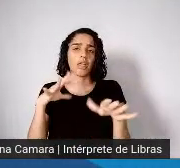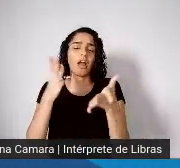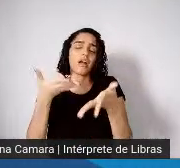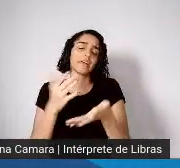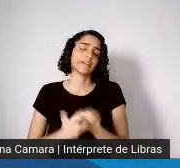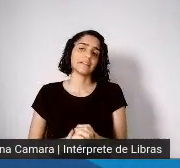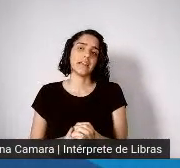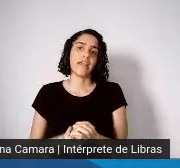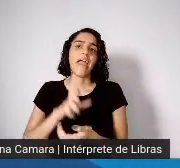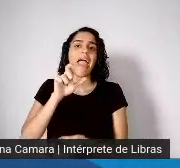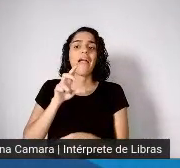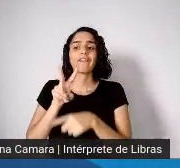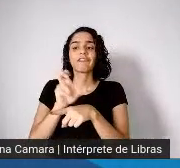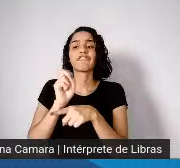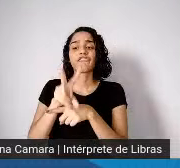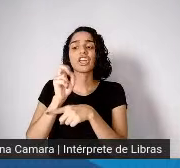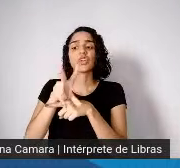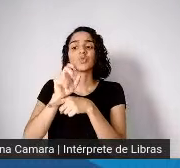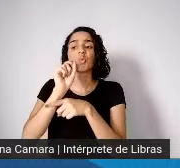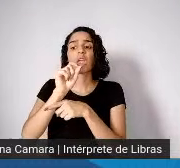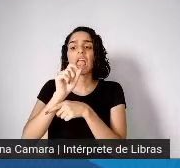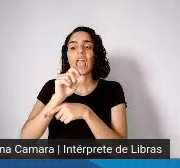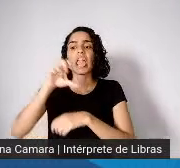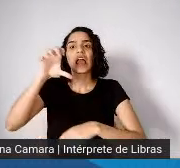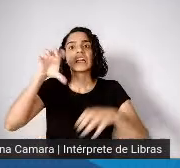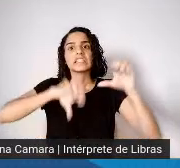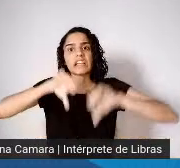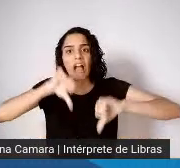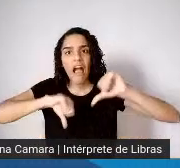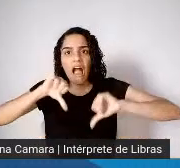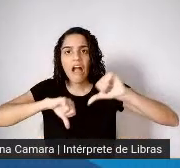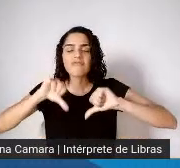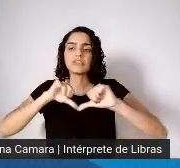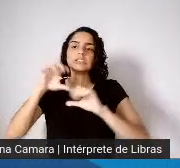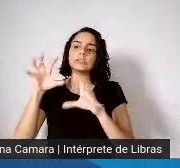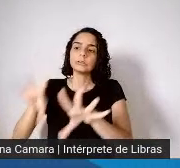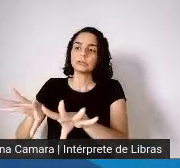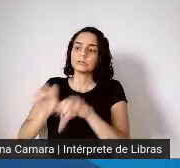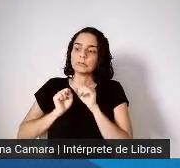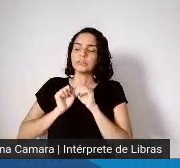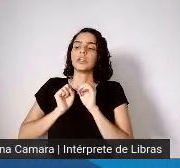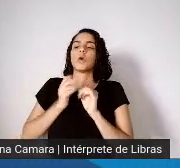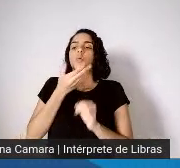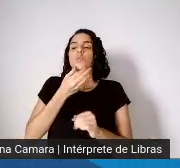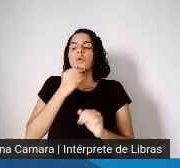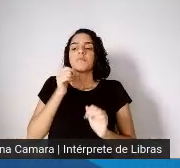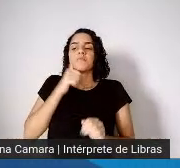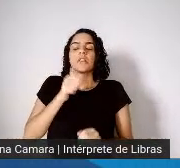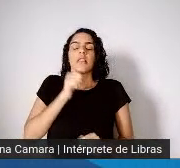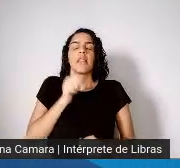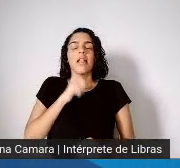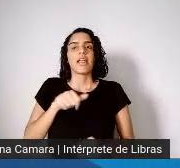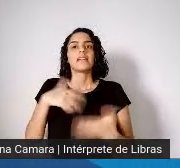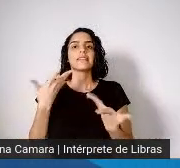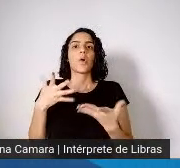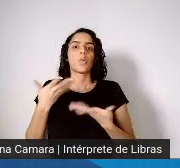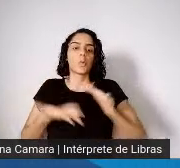selvagem que passou para o homem e do homem teve a possibilidade de se transmitir pessoa a pessoa.